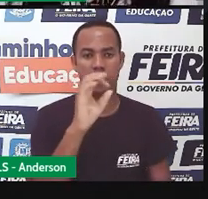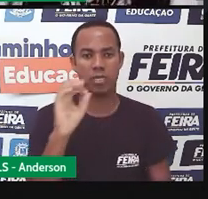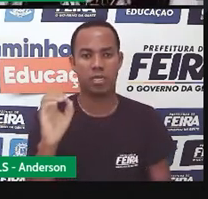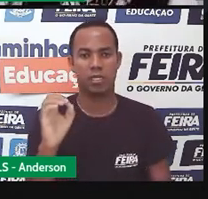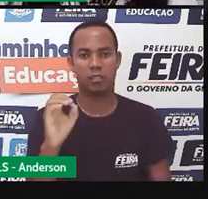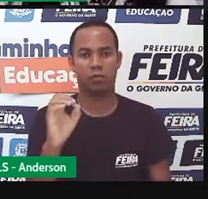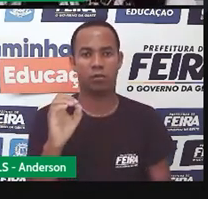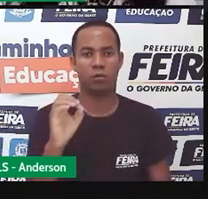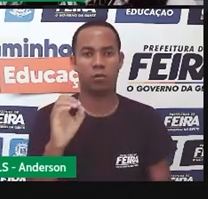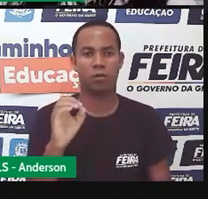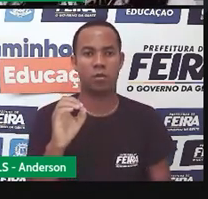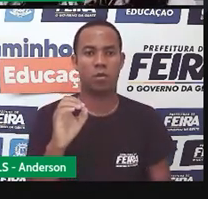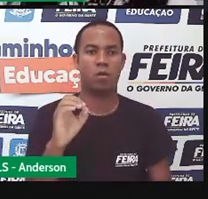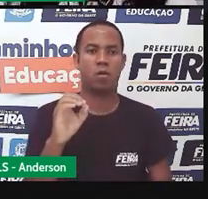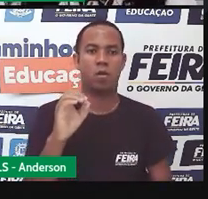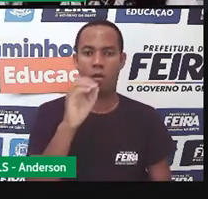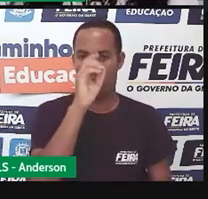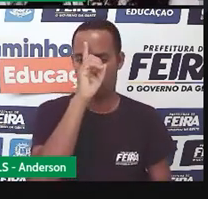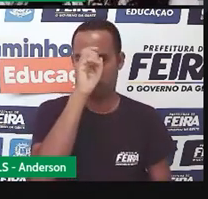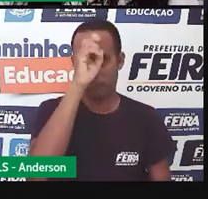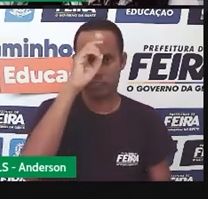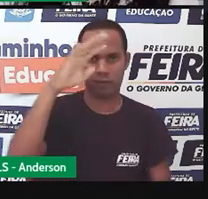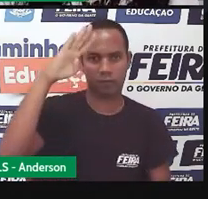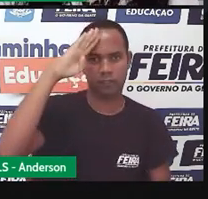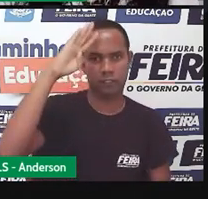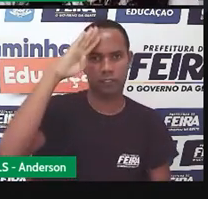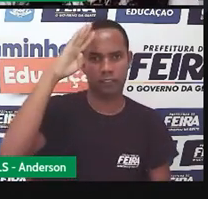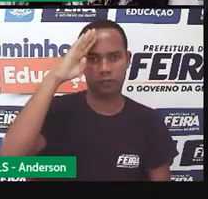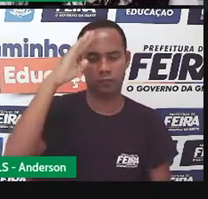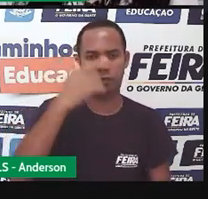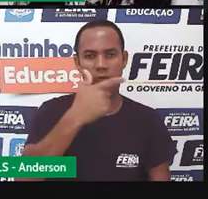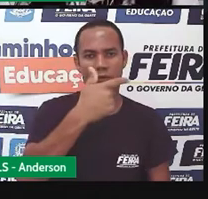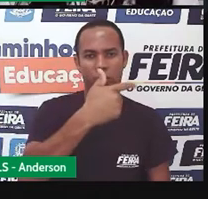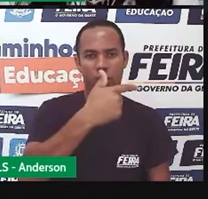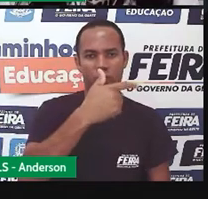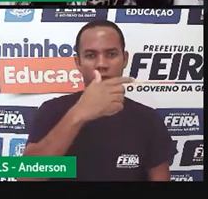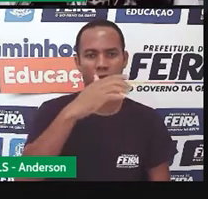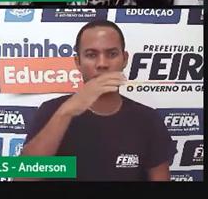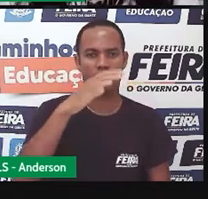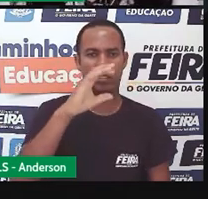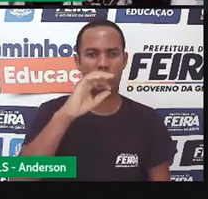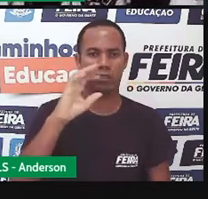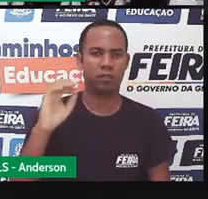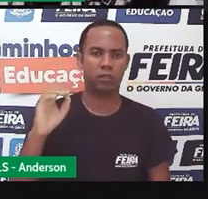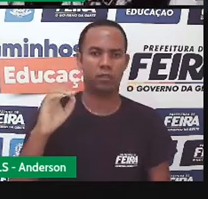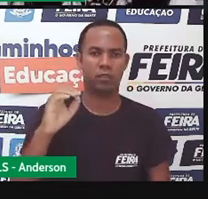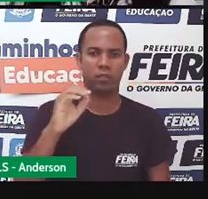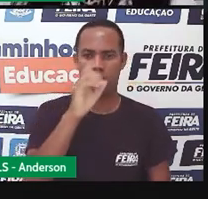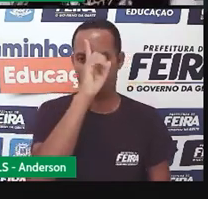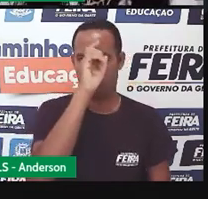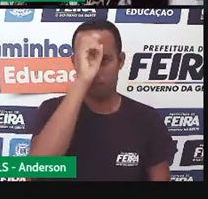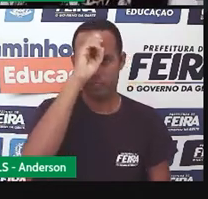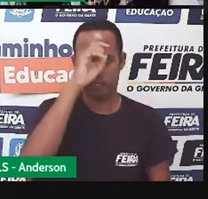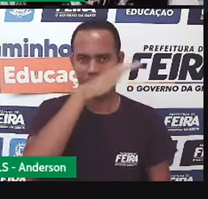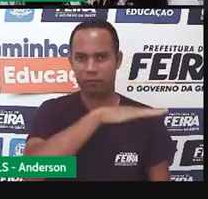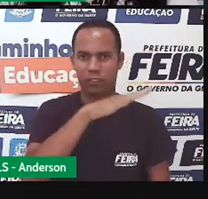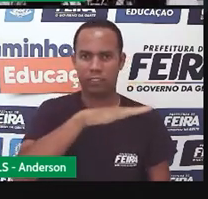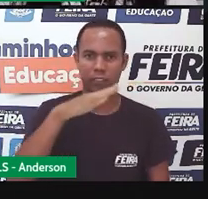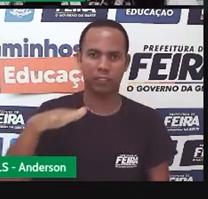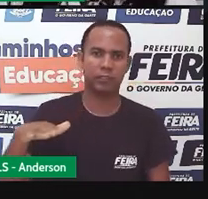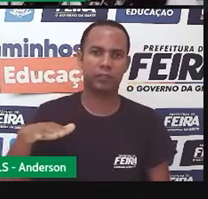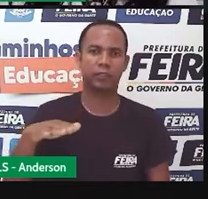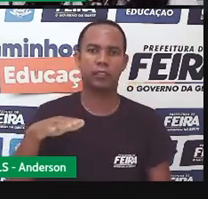Hospital Clérison Andrade, 200 para o Hospital Estadual da Criança e 100 para o Hospital